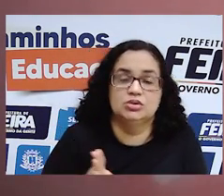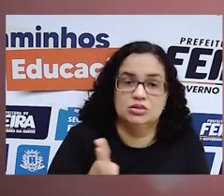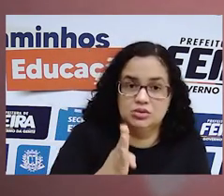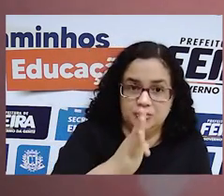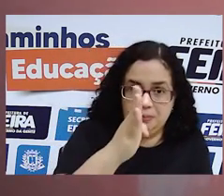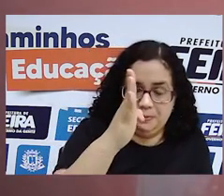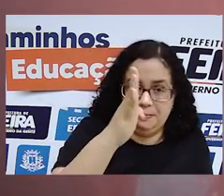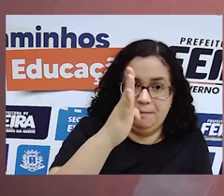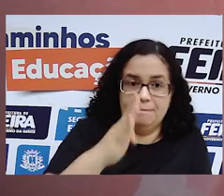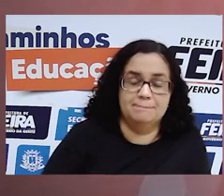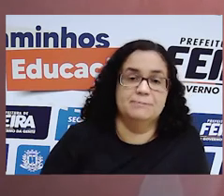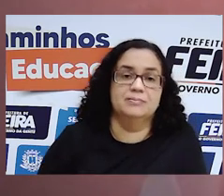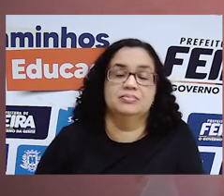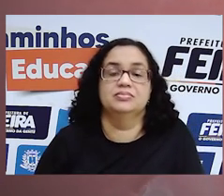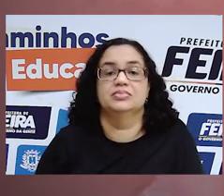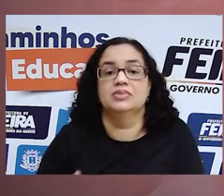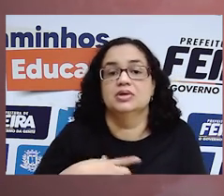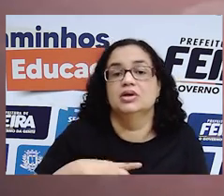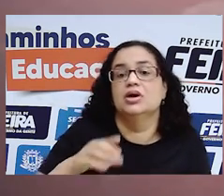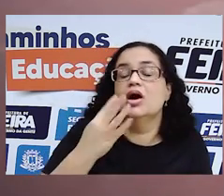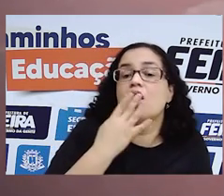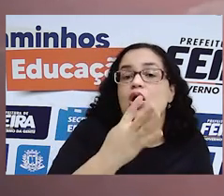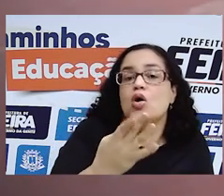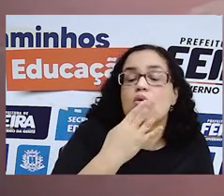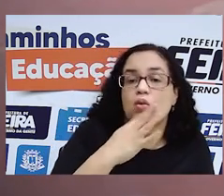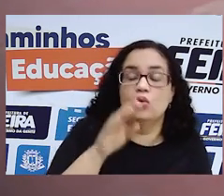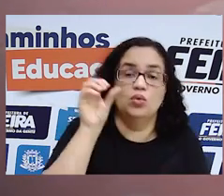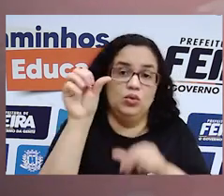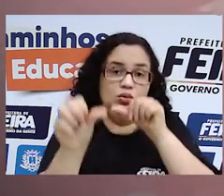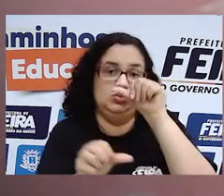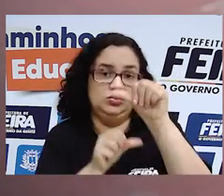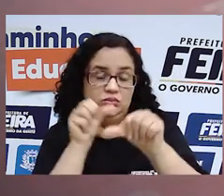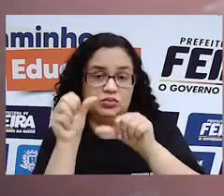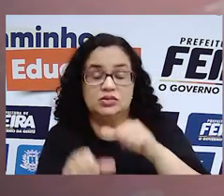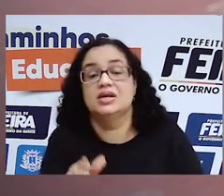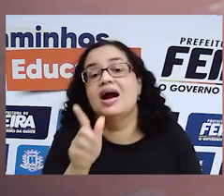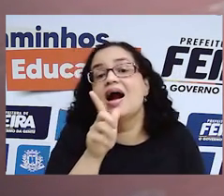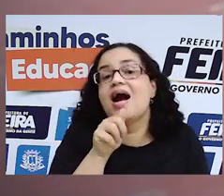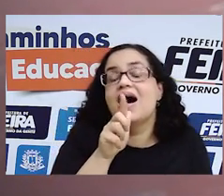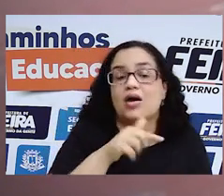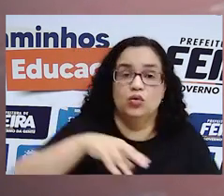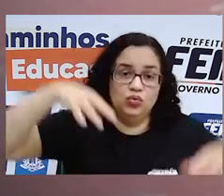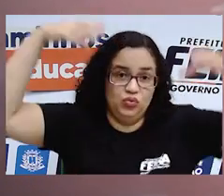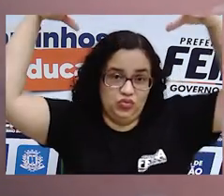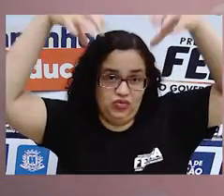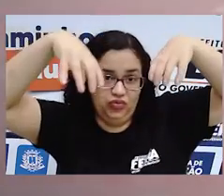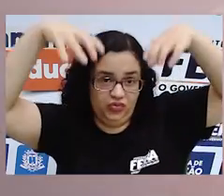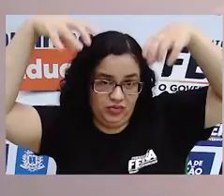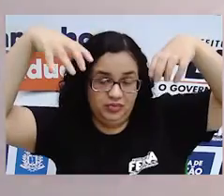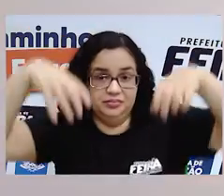que era causado por algas. A tonalidade da cor muda quando aumenta o nível de água por causa da chuva.